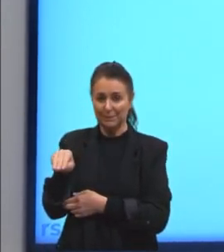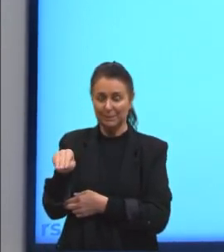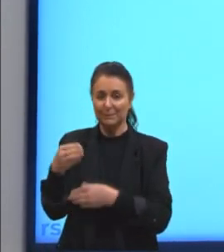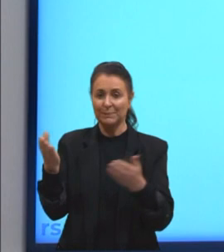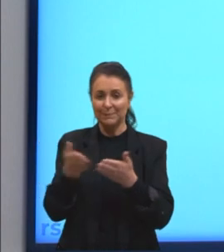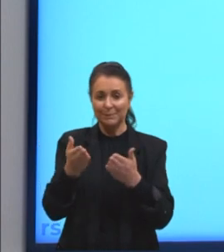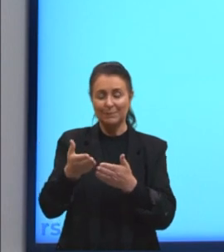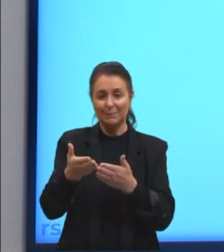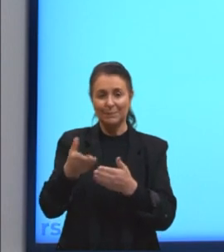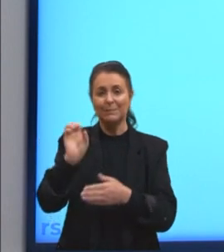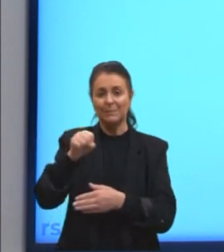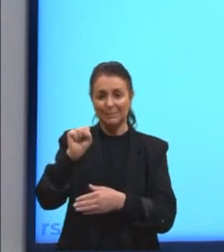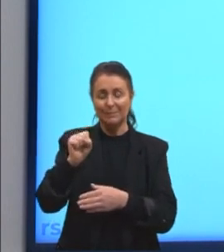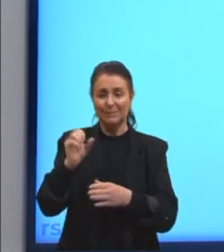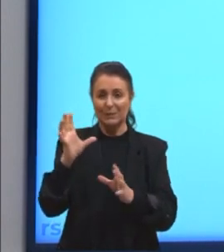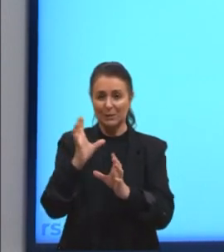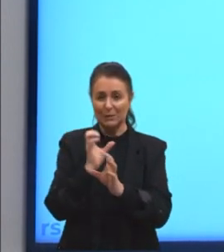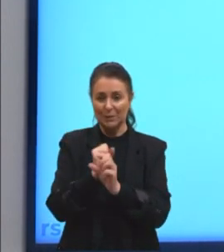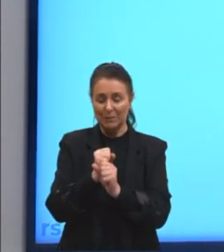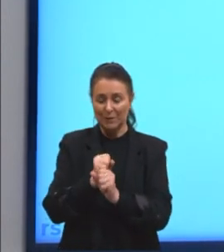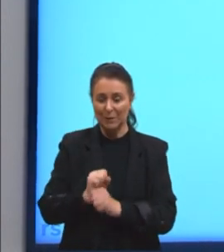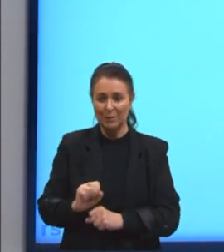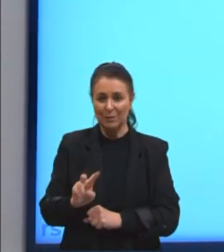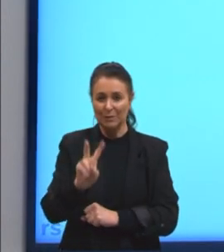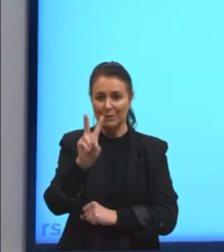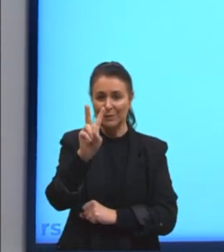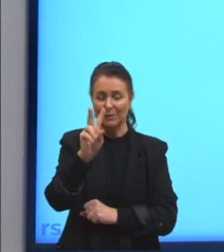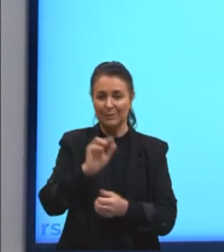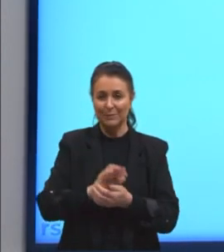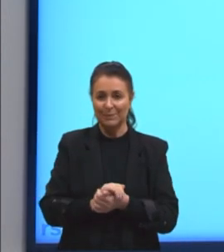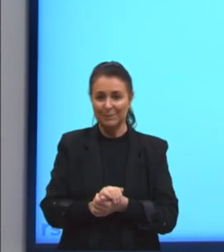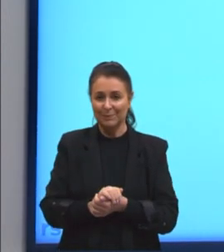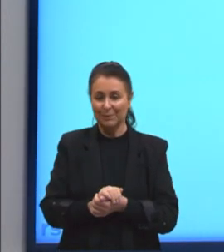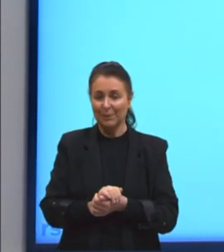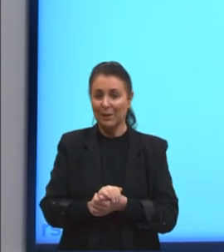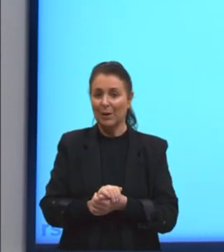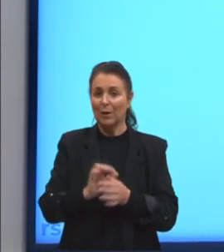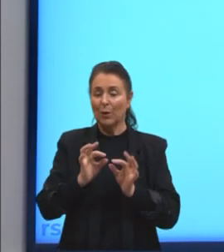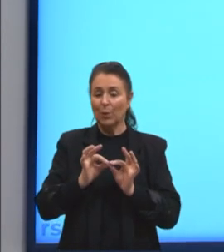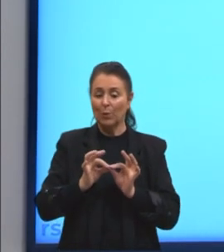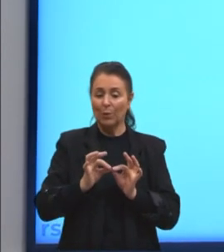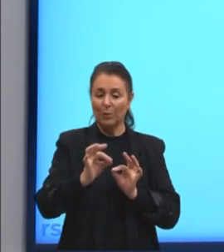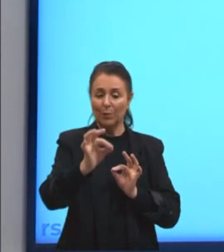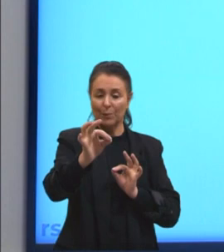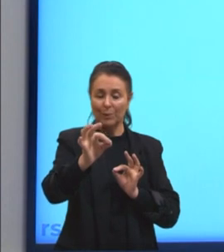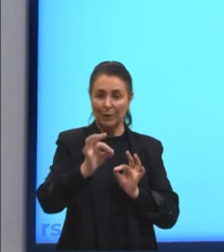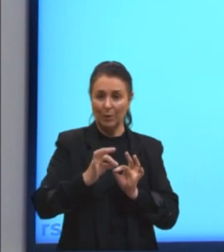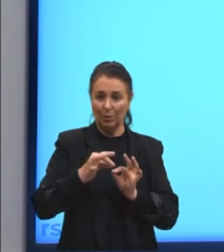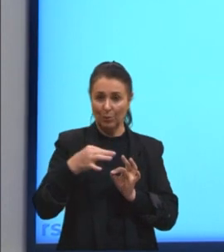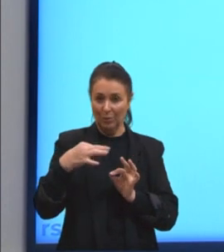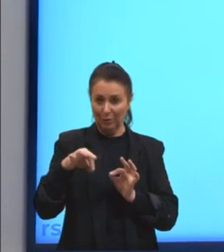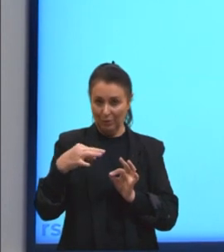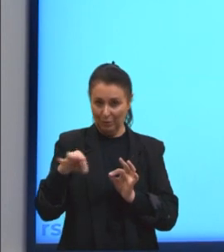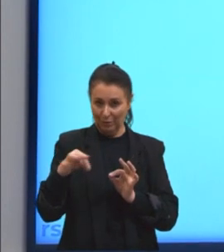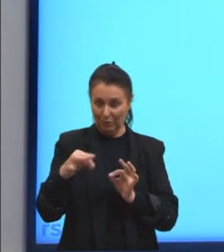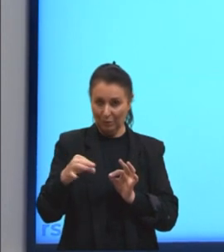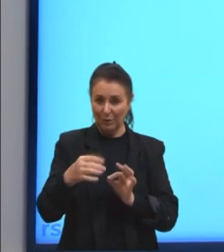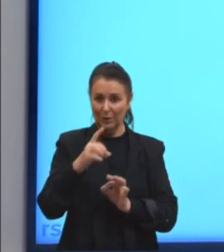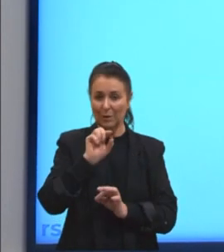agora sim, nós somamos os valores. Então, o comprimento da nova folha ficaria